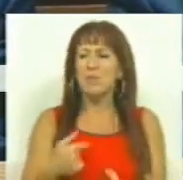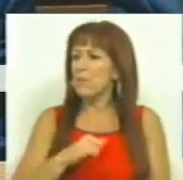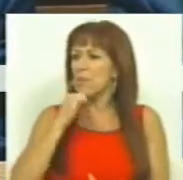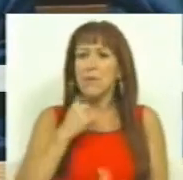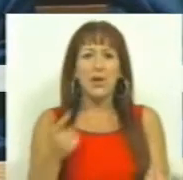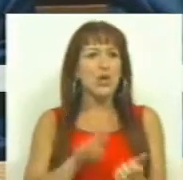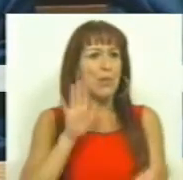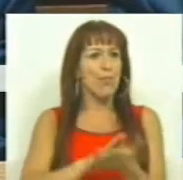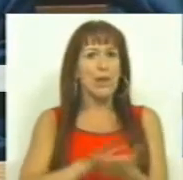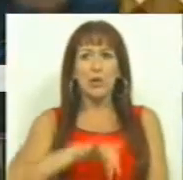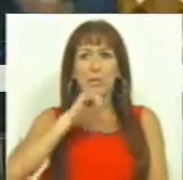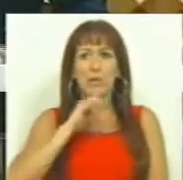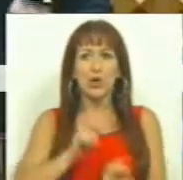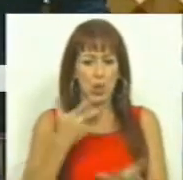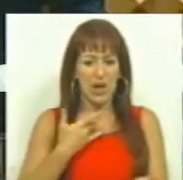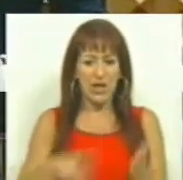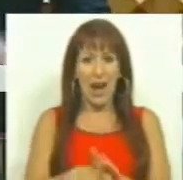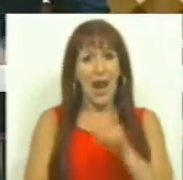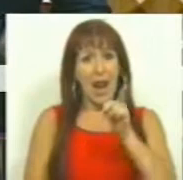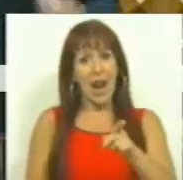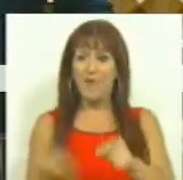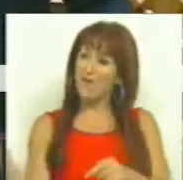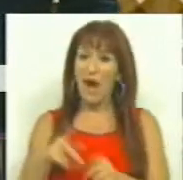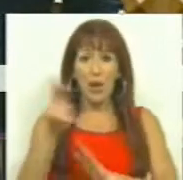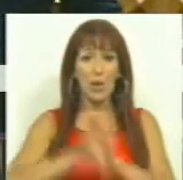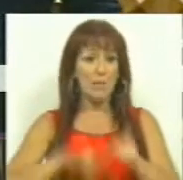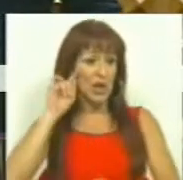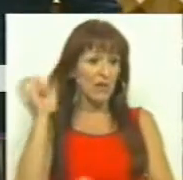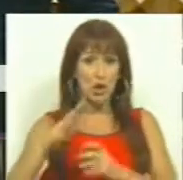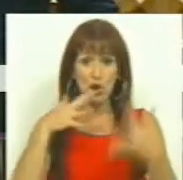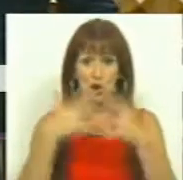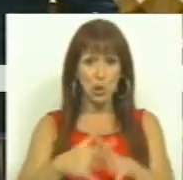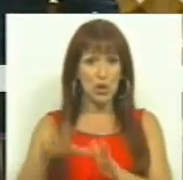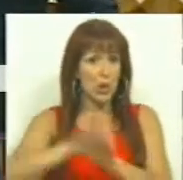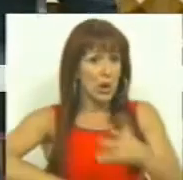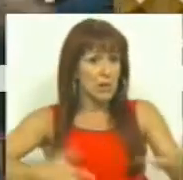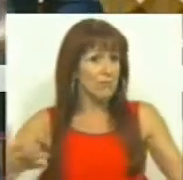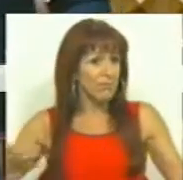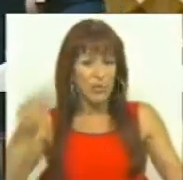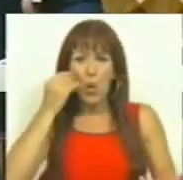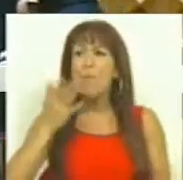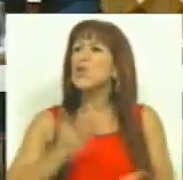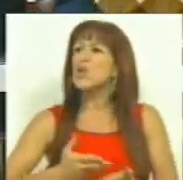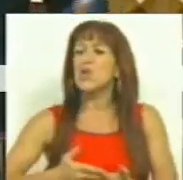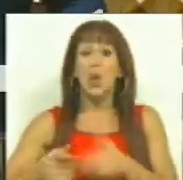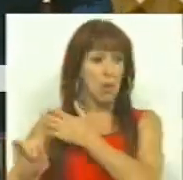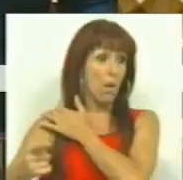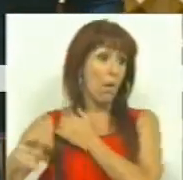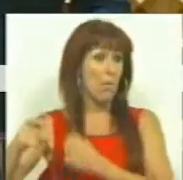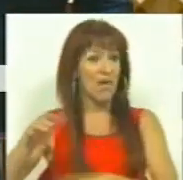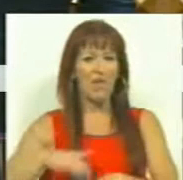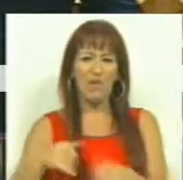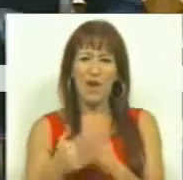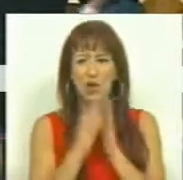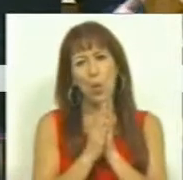sequer fez publicar o decreto de lei que vai regular a revisão da estrutura curricular. Portanto, como é que as escolas, a não ser que esteja a fazer